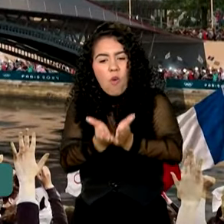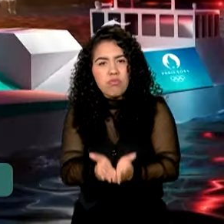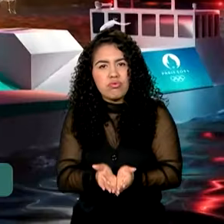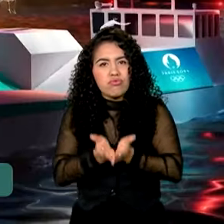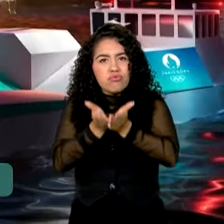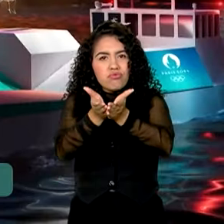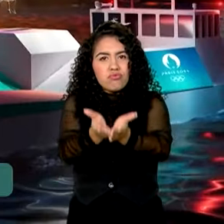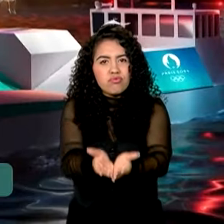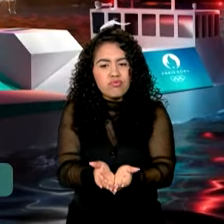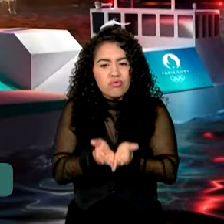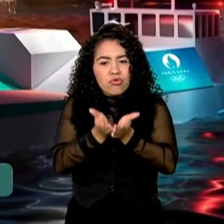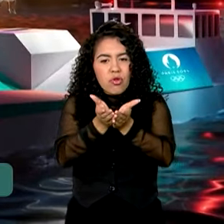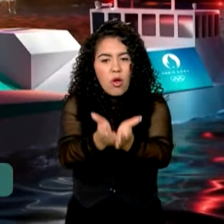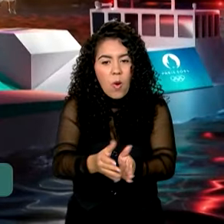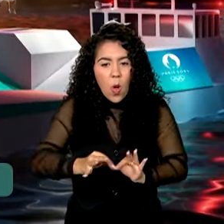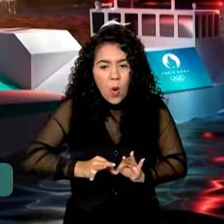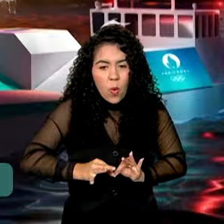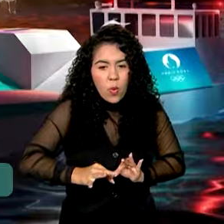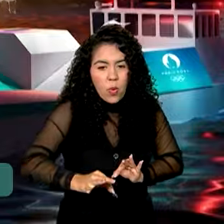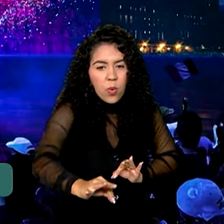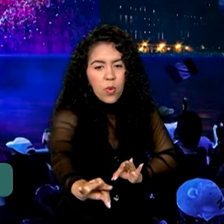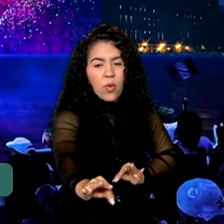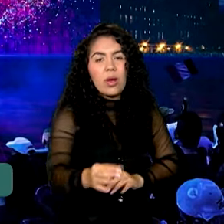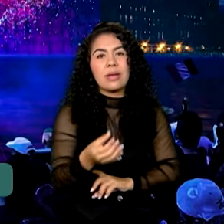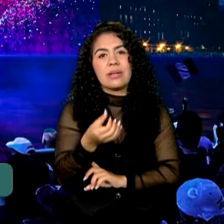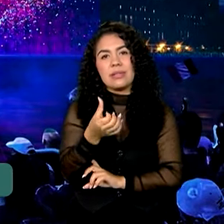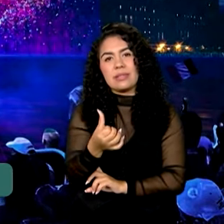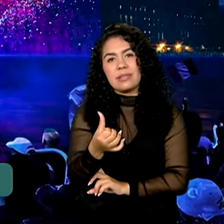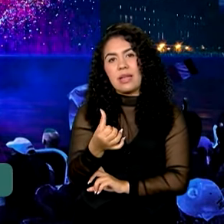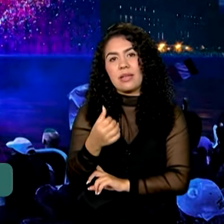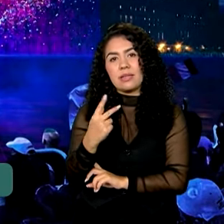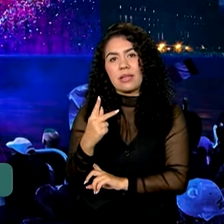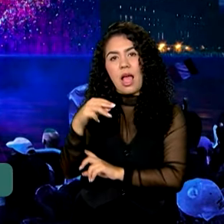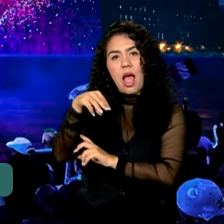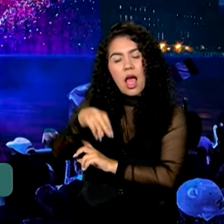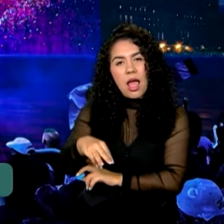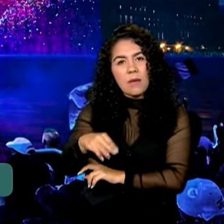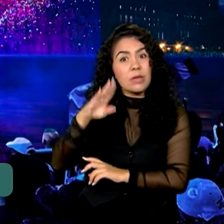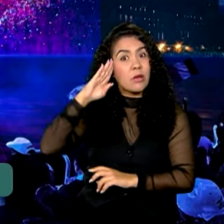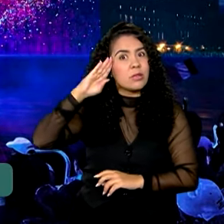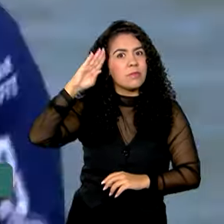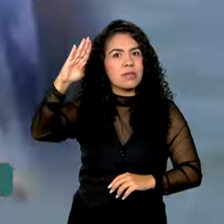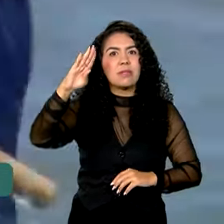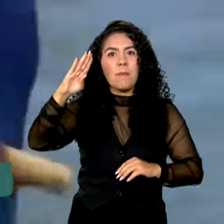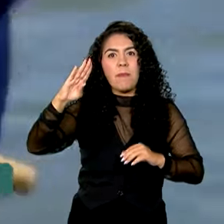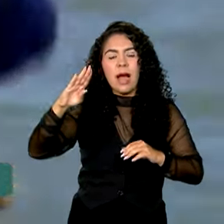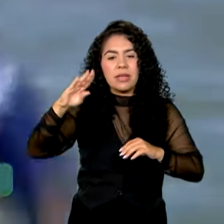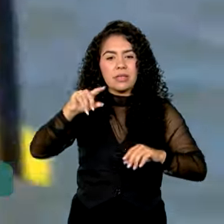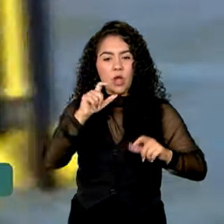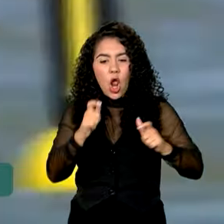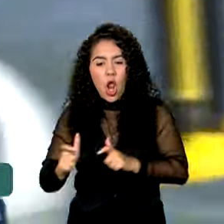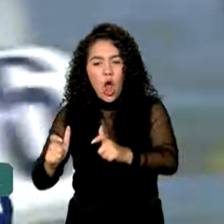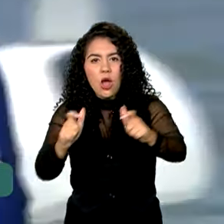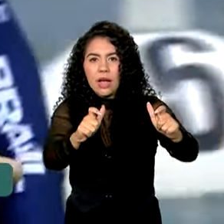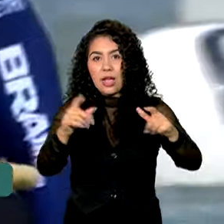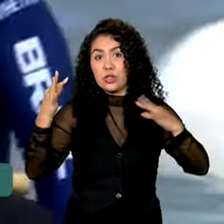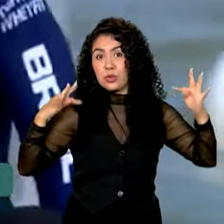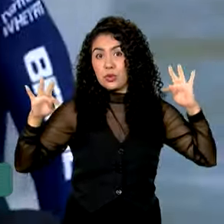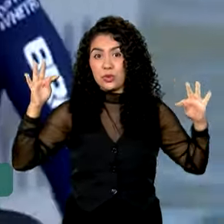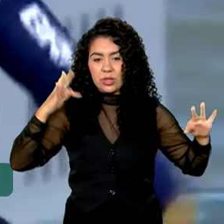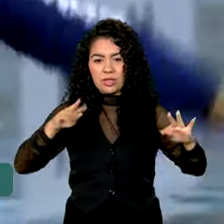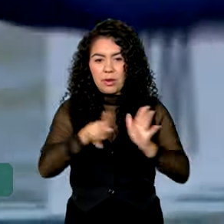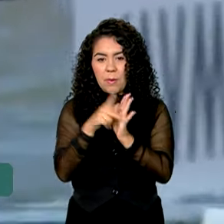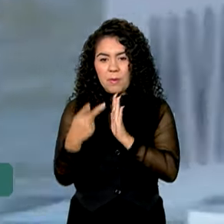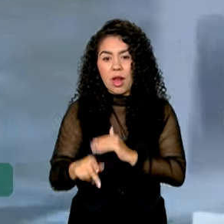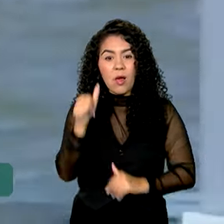em um percurso de cerca de seis quilômetros pelos principais pontos turísticos da cidade. Os atletas Isaquias Queiroz,